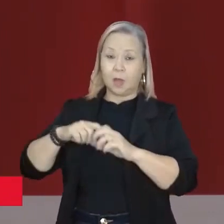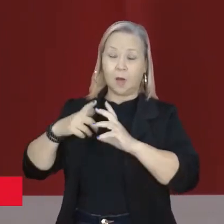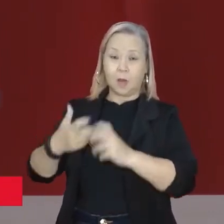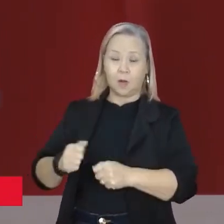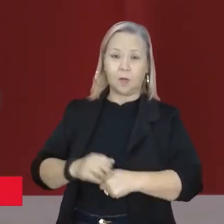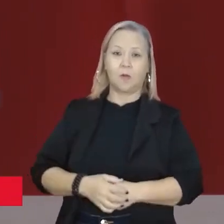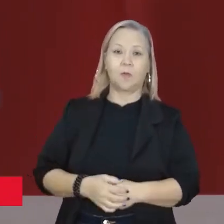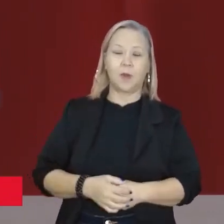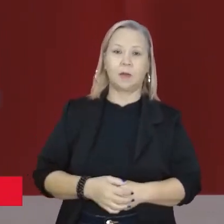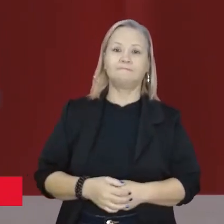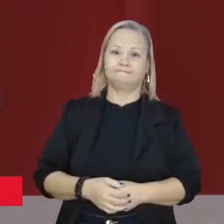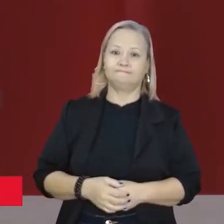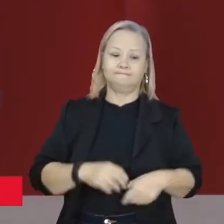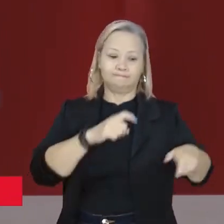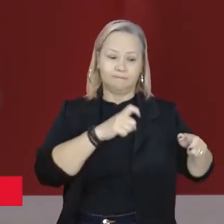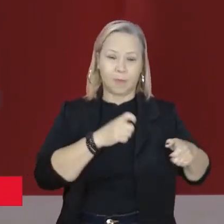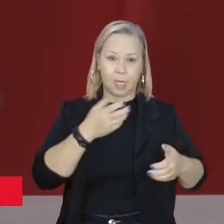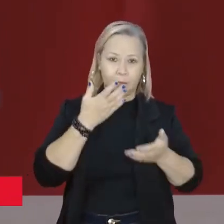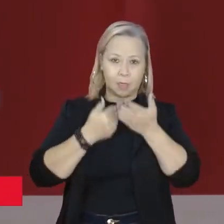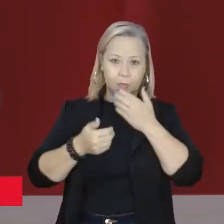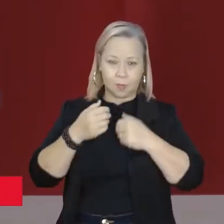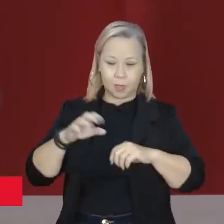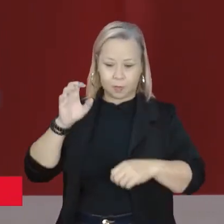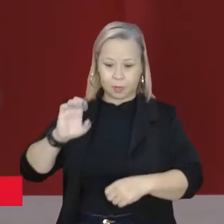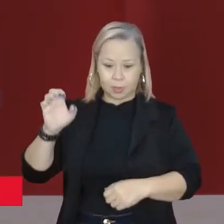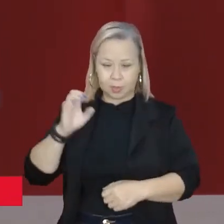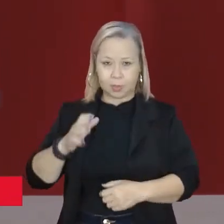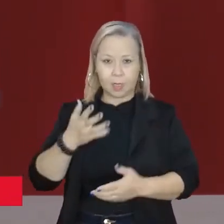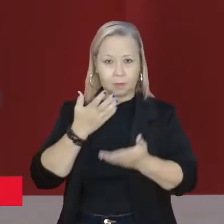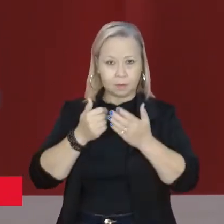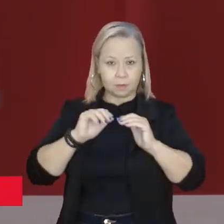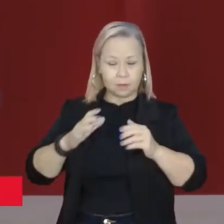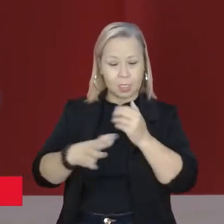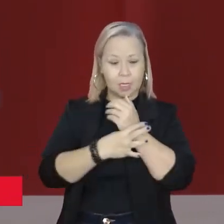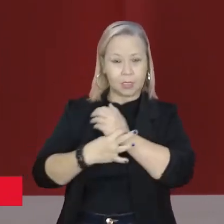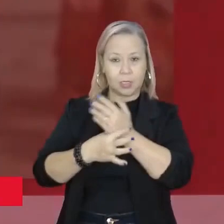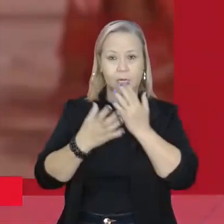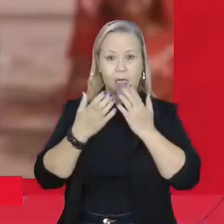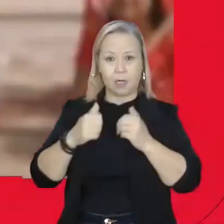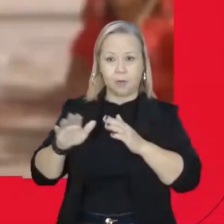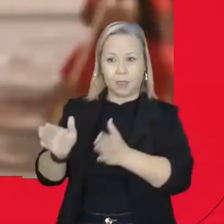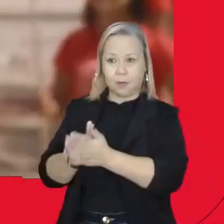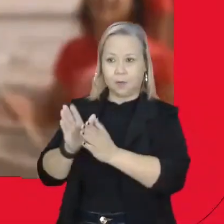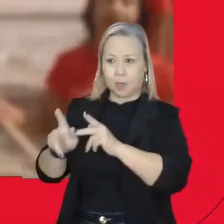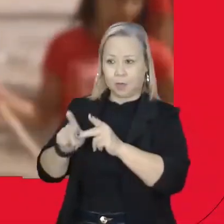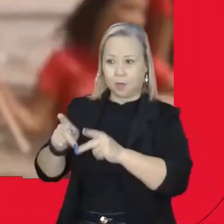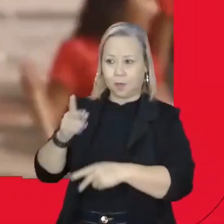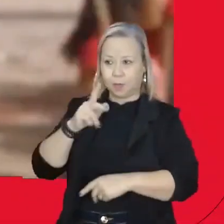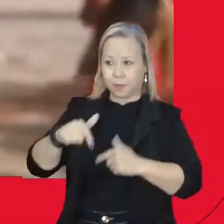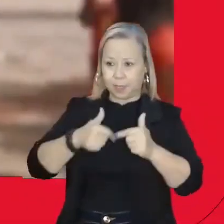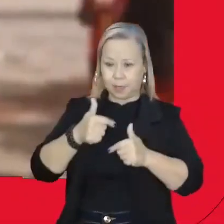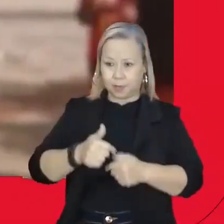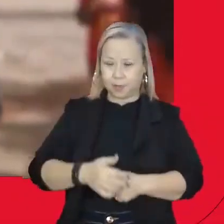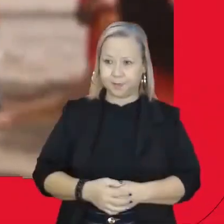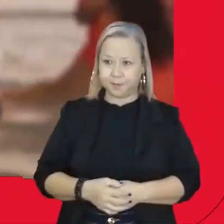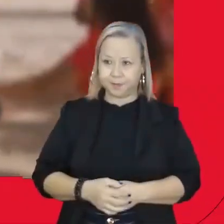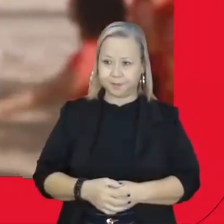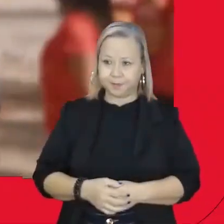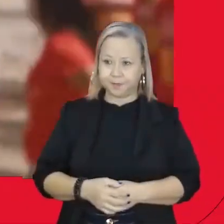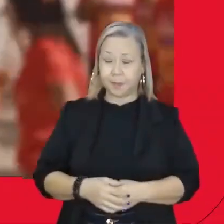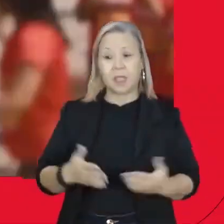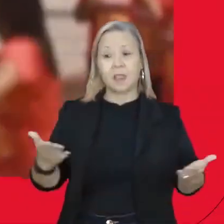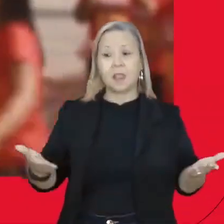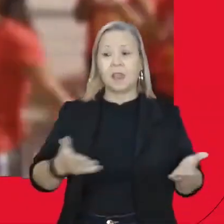trabalhador e priorizar que metade do secretariado seja de mulheres. O povo sergipano, a palavra para esse